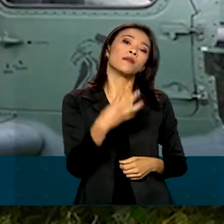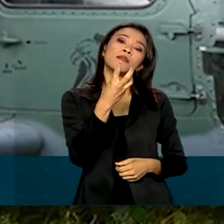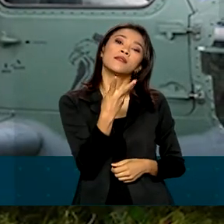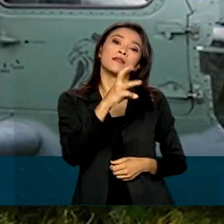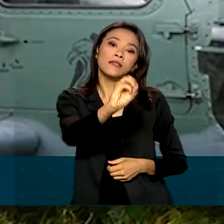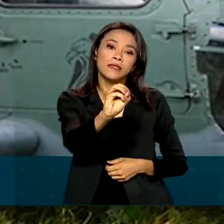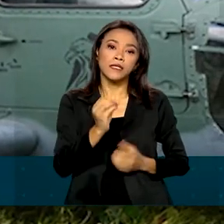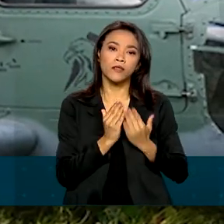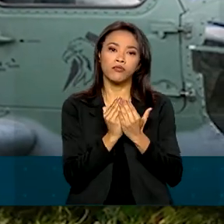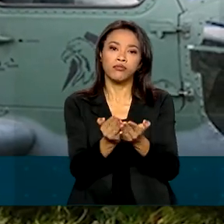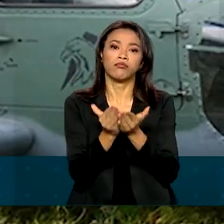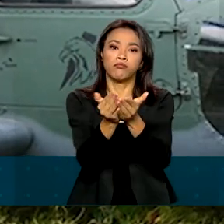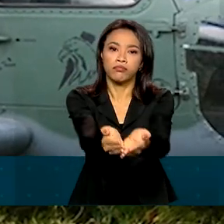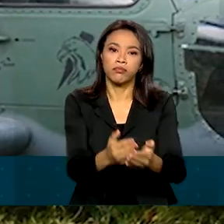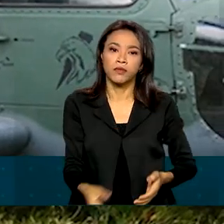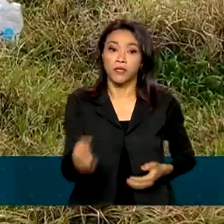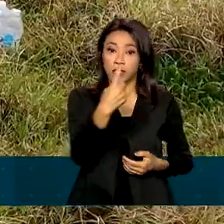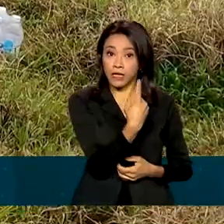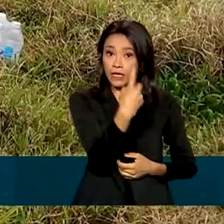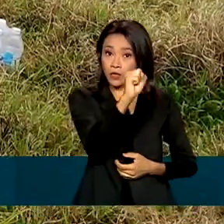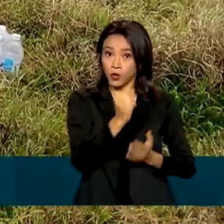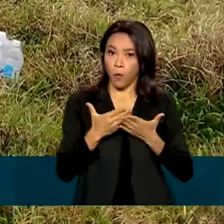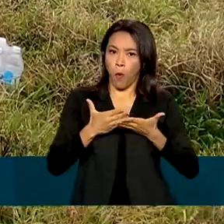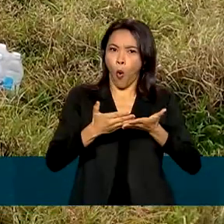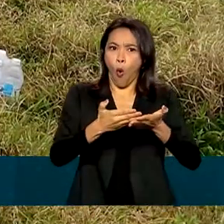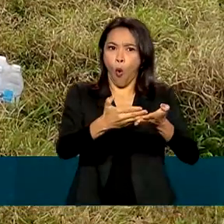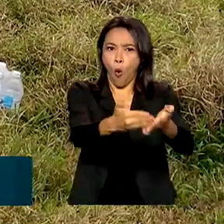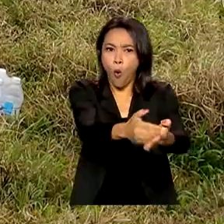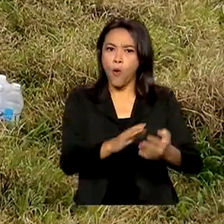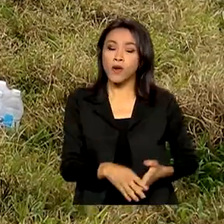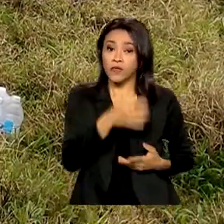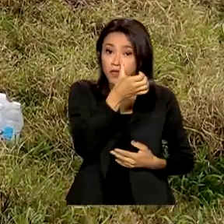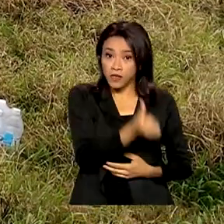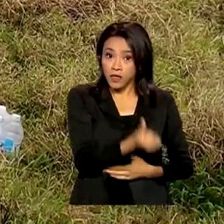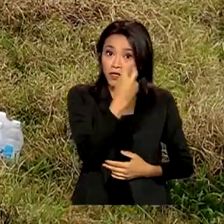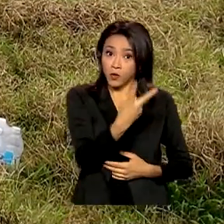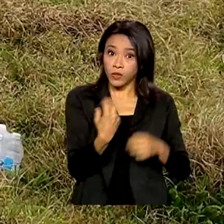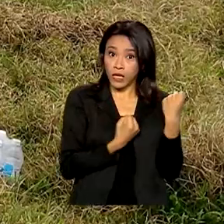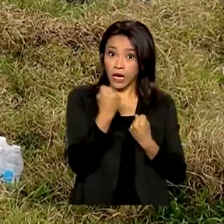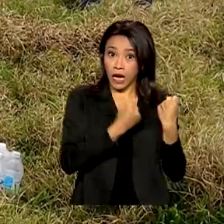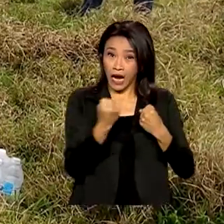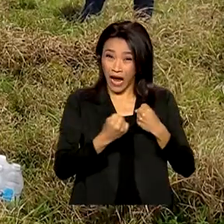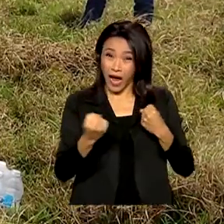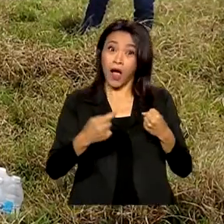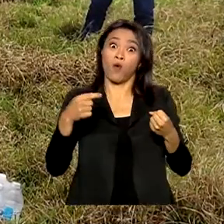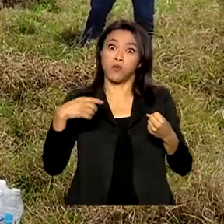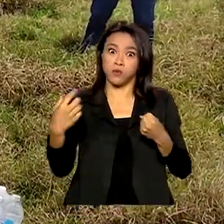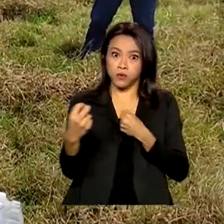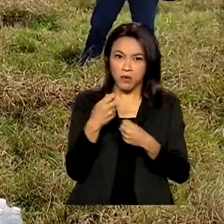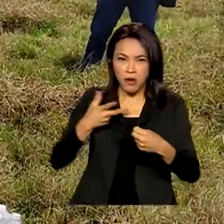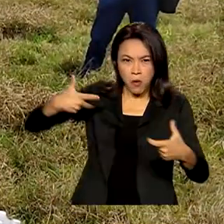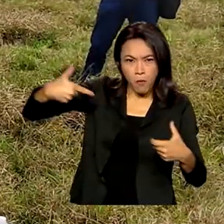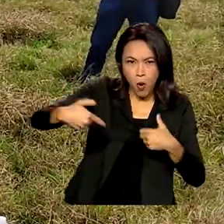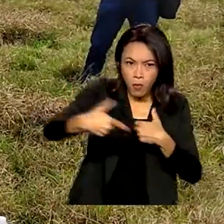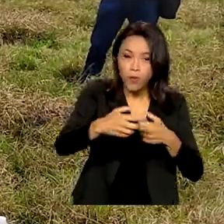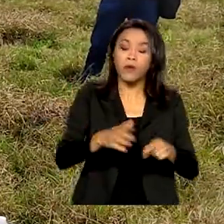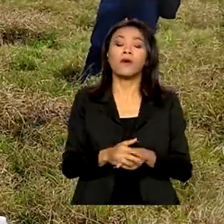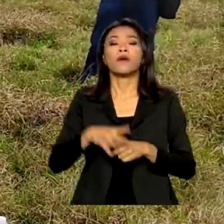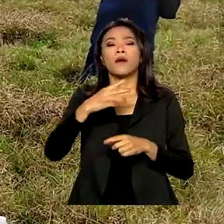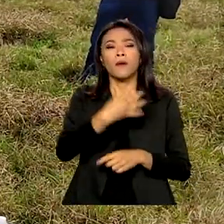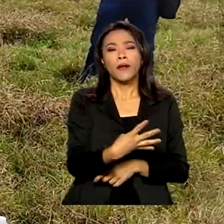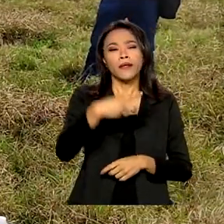de pequeno porte, 18 navios, 62 blindados e 47 aeronaves, entre aviões e helicópteros,